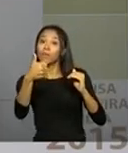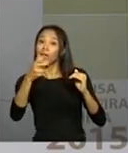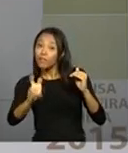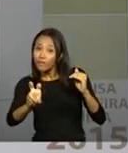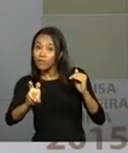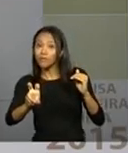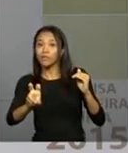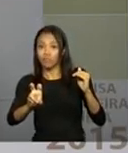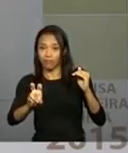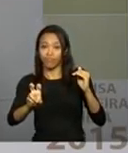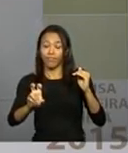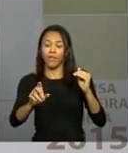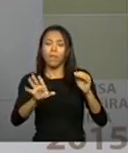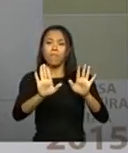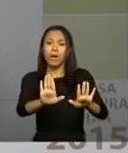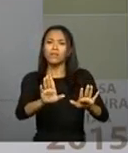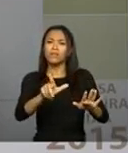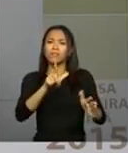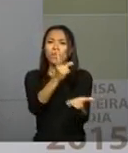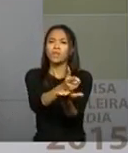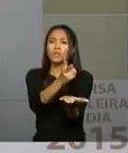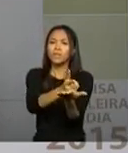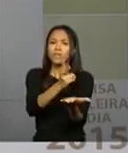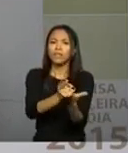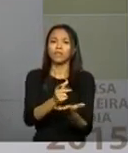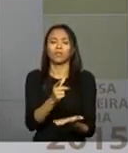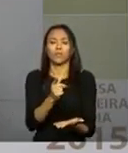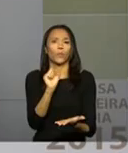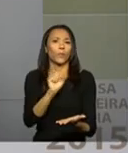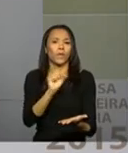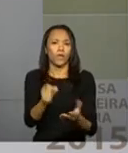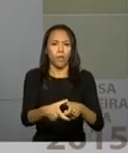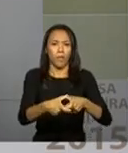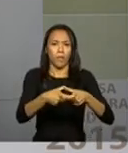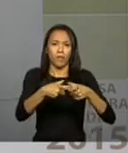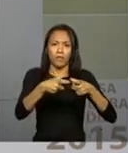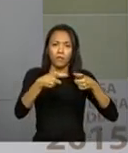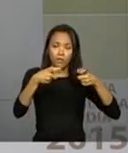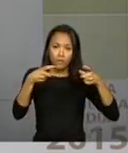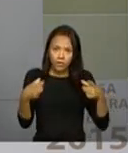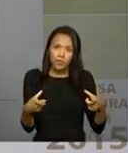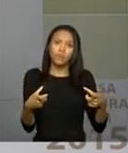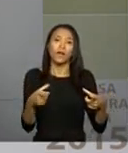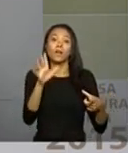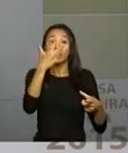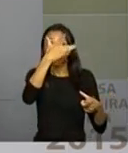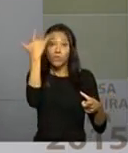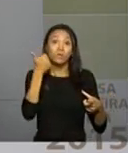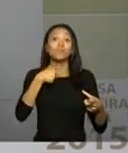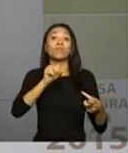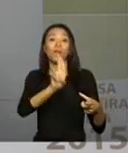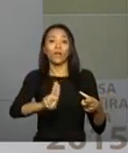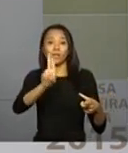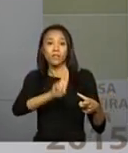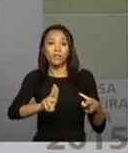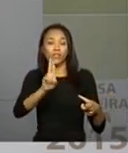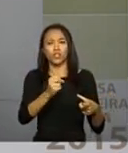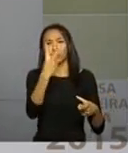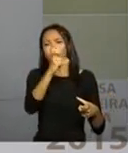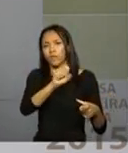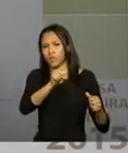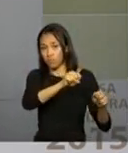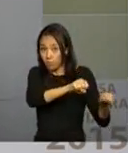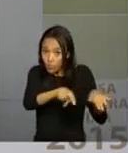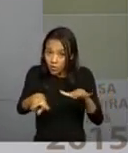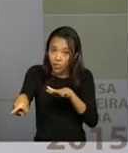mas você tem, ao mesmo tempo, um crescimento em relação às pessoas que assistem sete dias por semana. Ou seja, ao mesmo